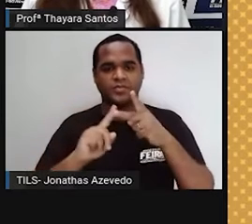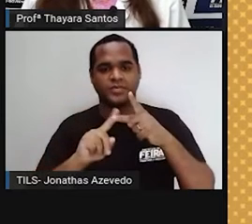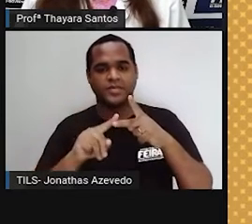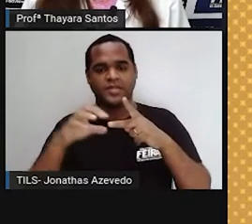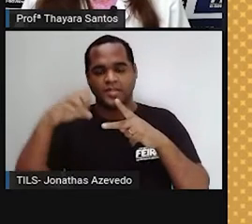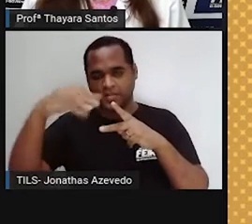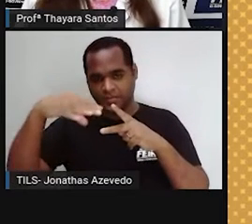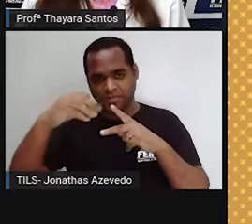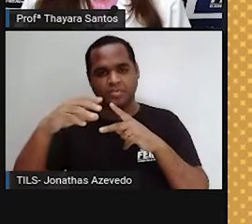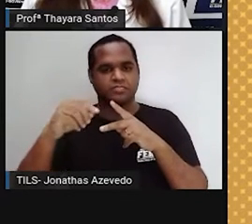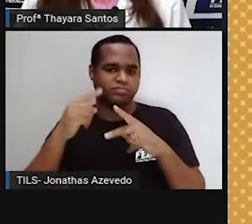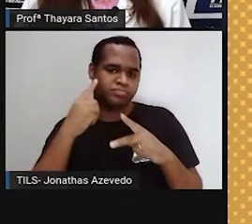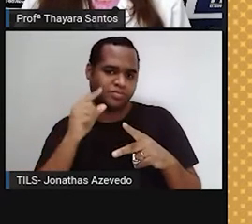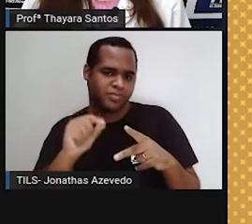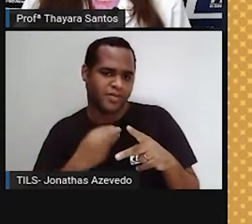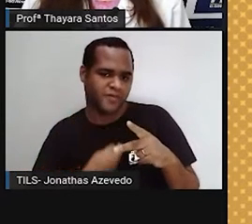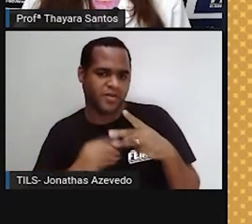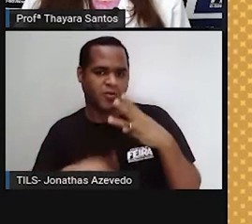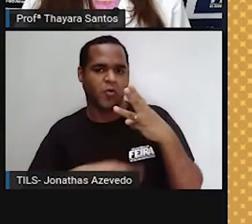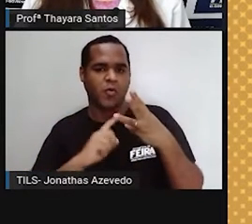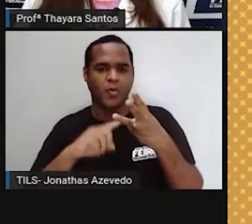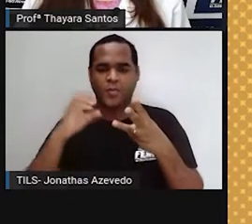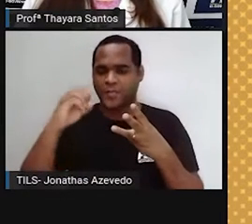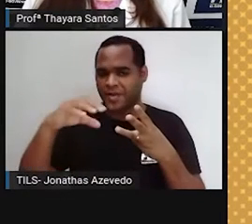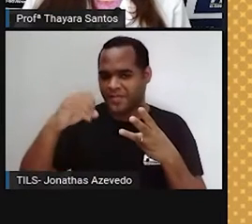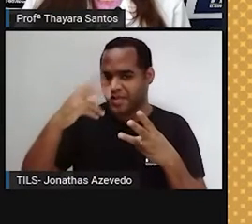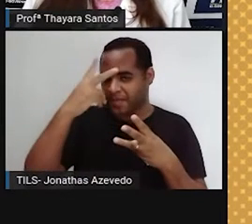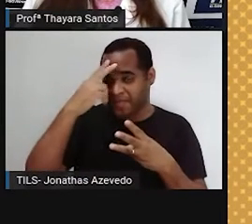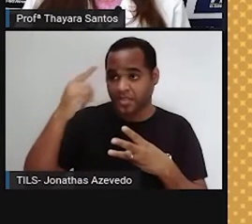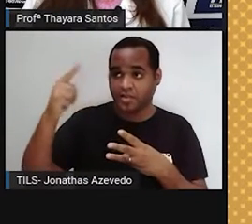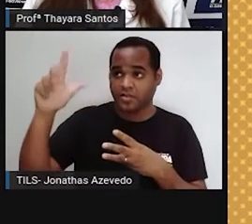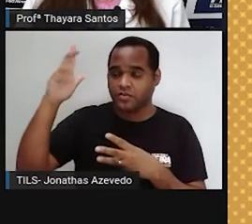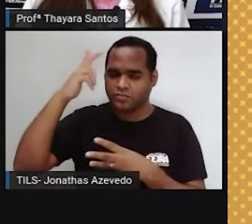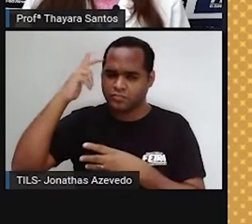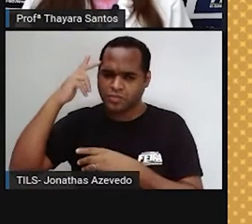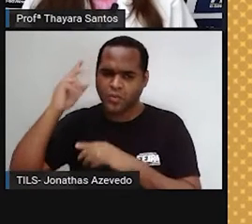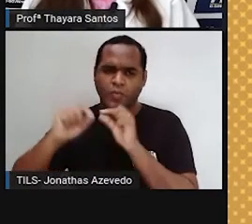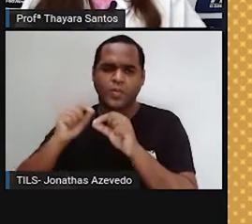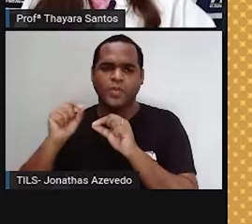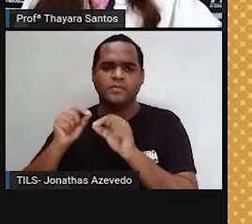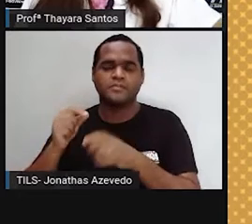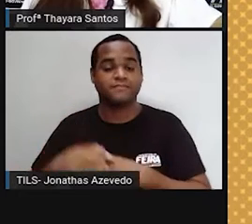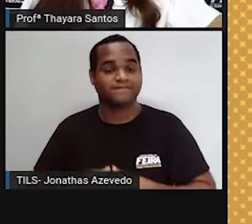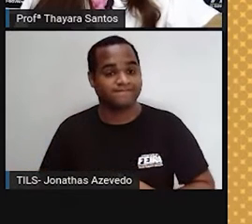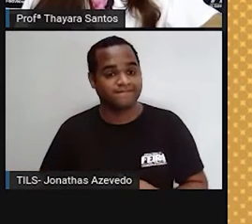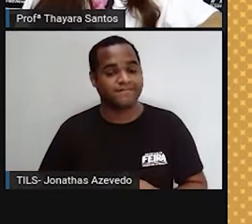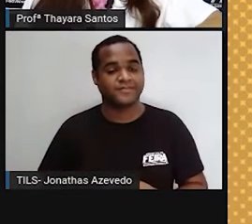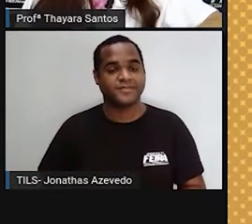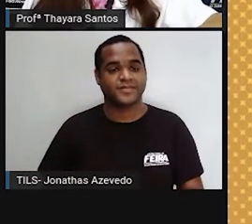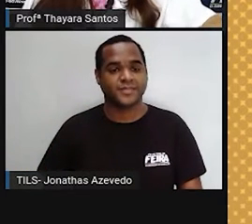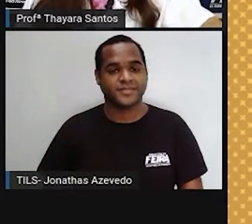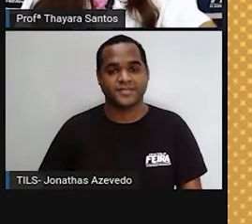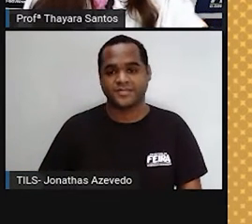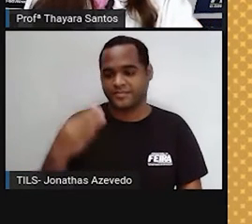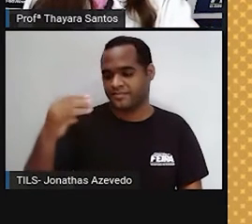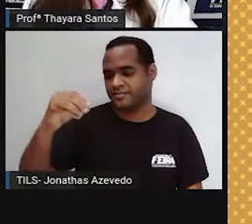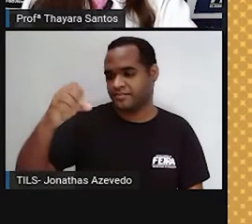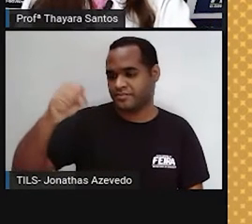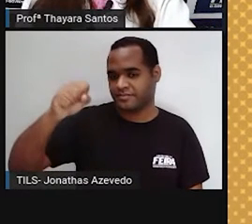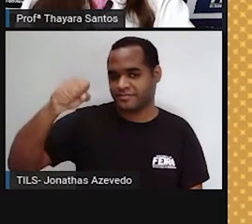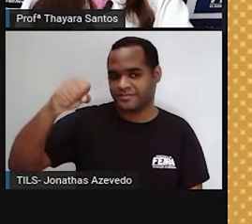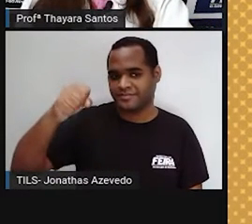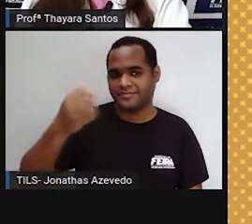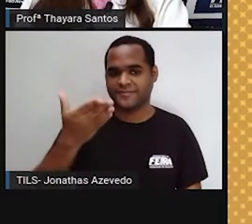apresenta a luz própria ou astro que reflete a luz de um satélite natural. E aí, 30 segundos para